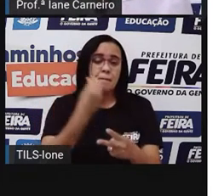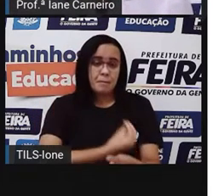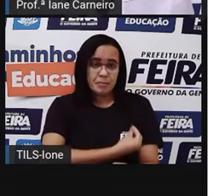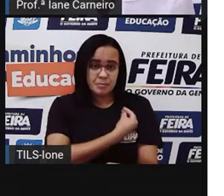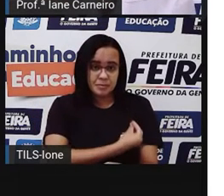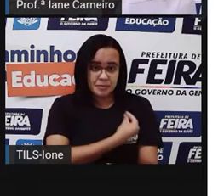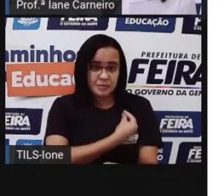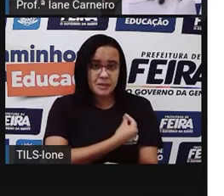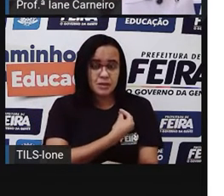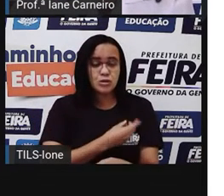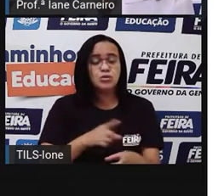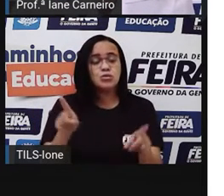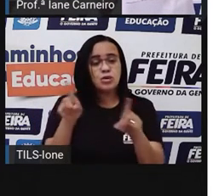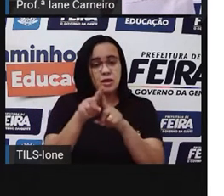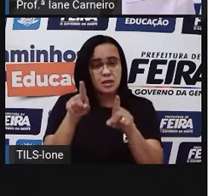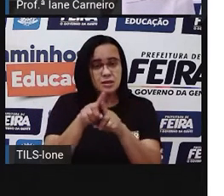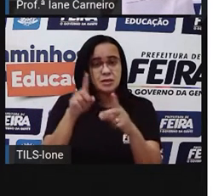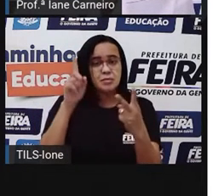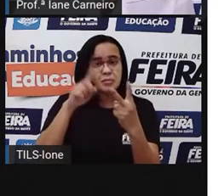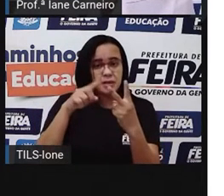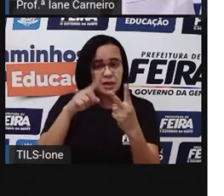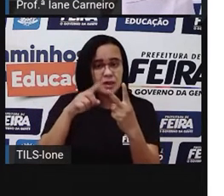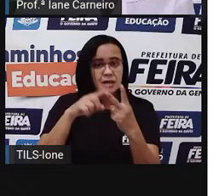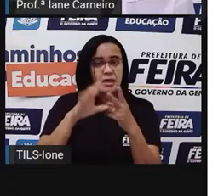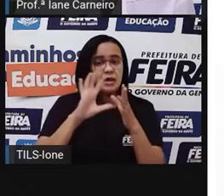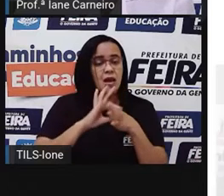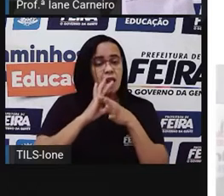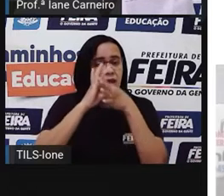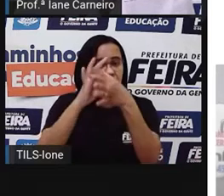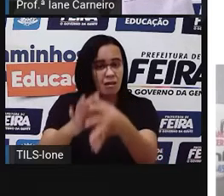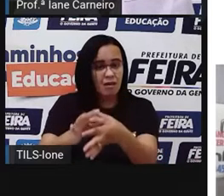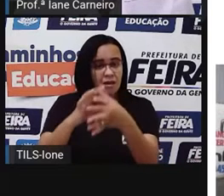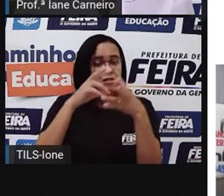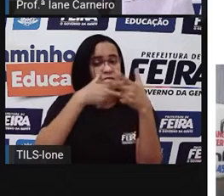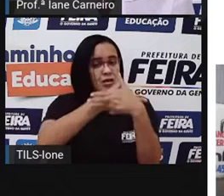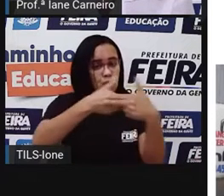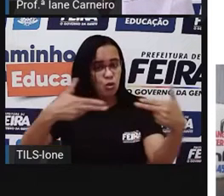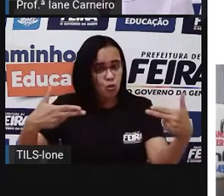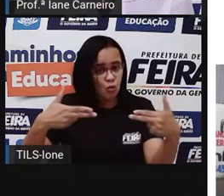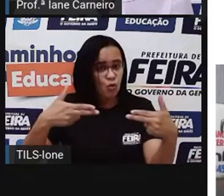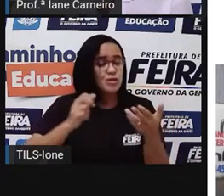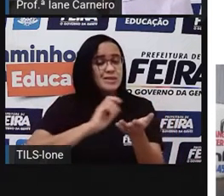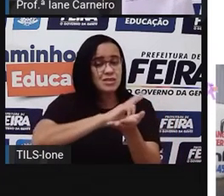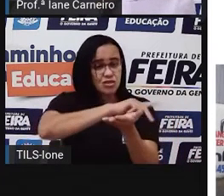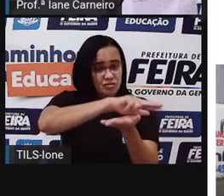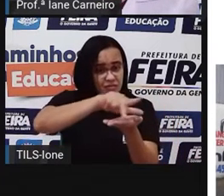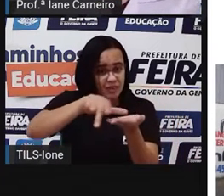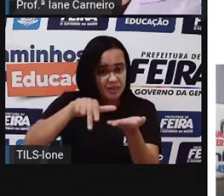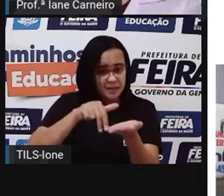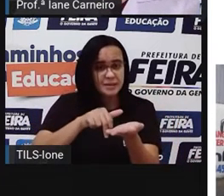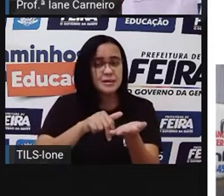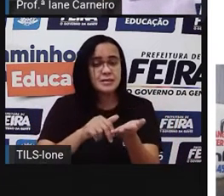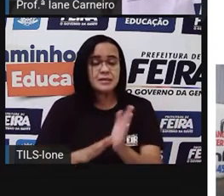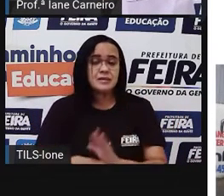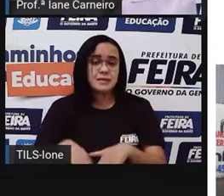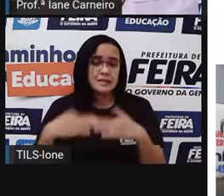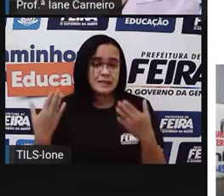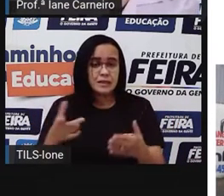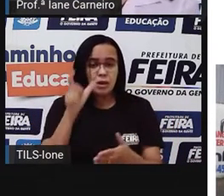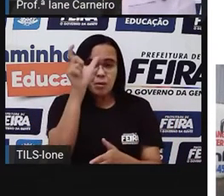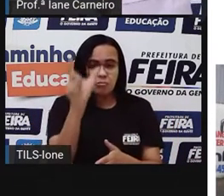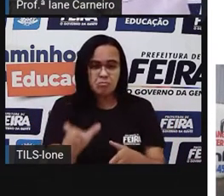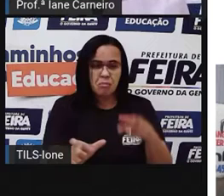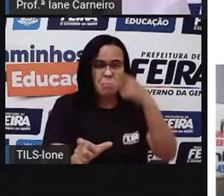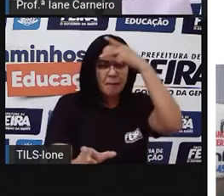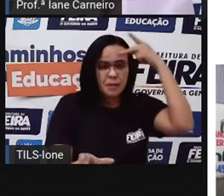transportam cargas, né? Então a gente, nós vimos alguns deles. Os que transportam pessoas, né? São os carros próprios, né? Os carros